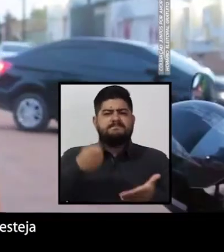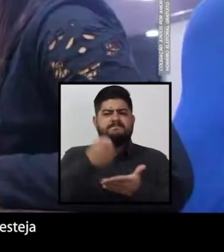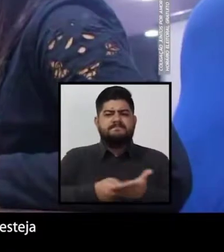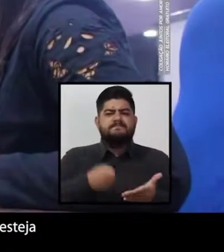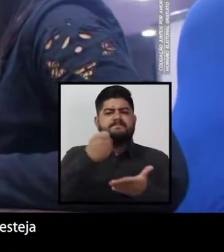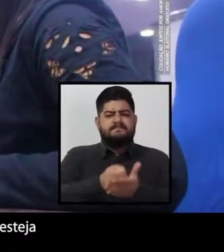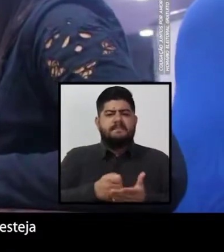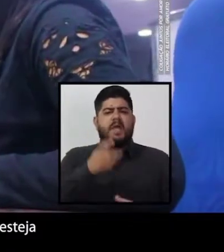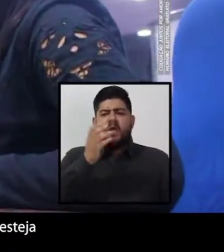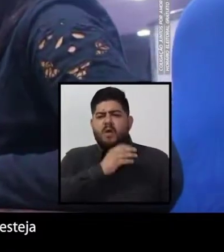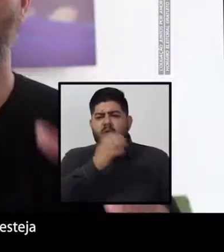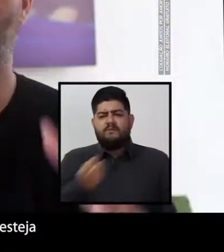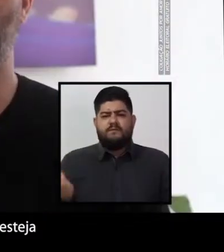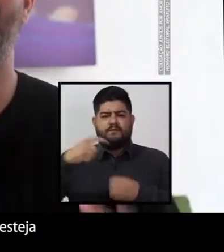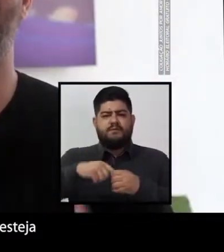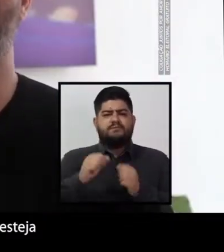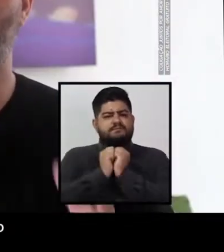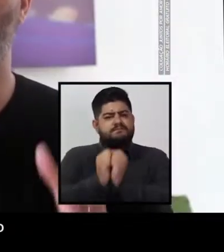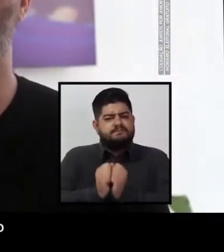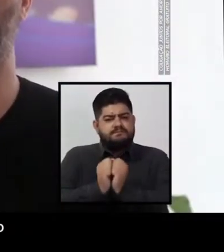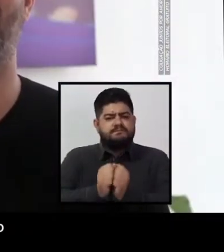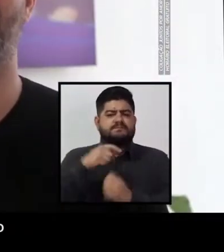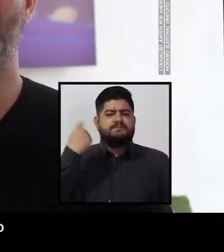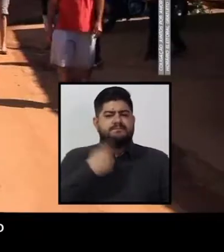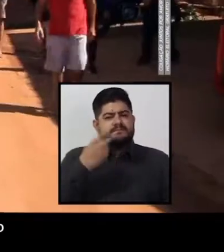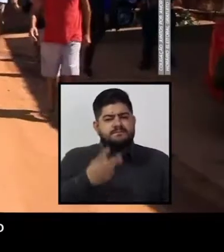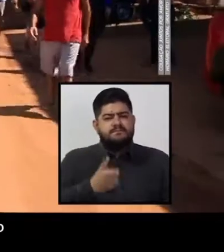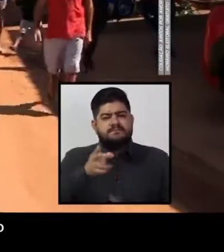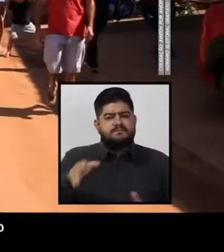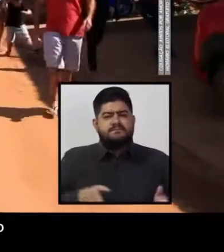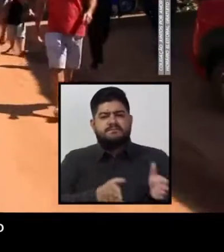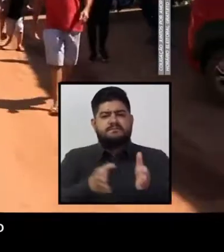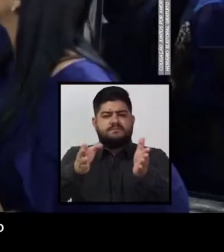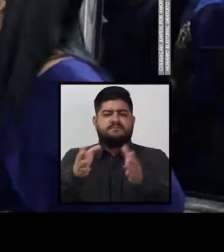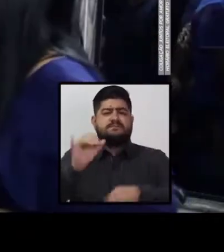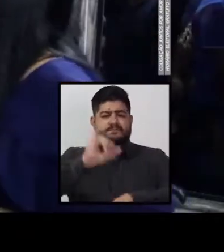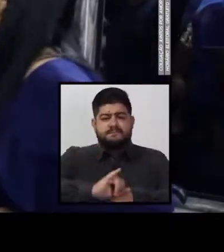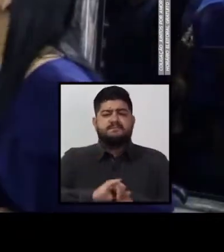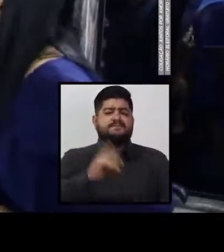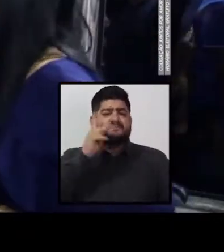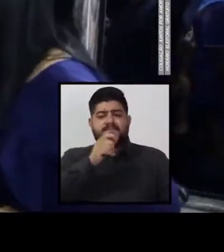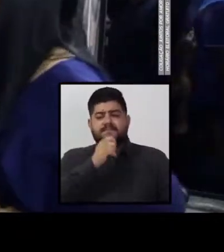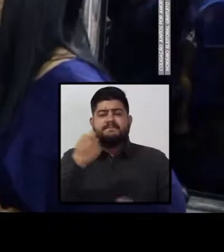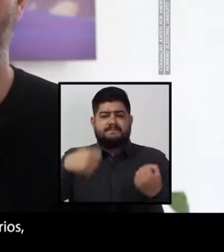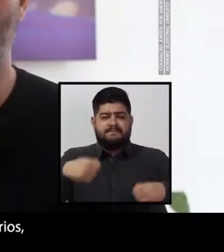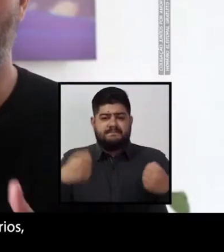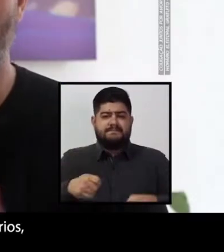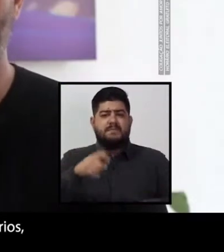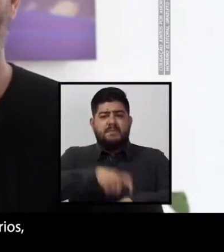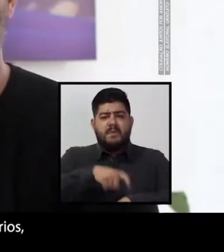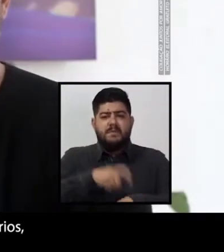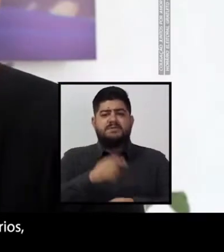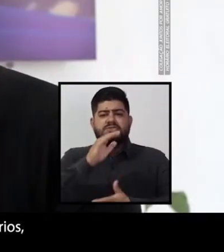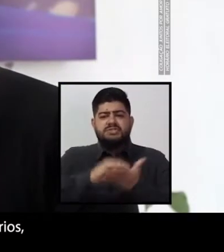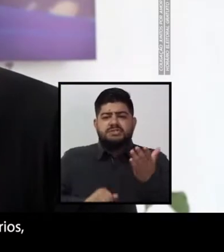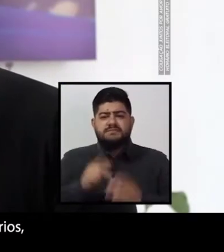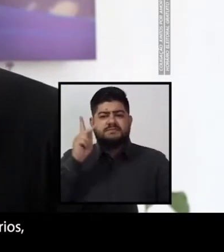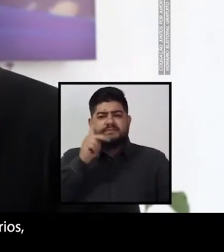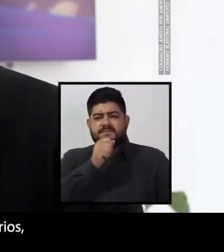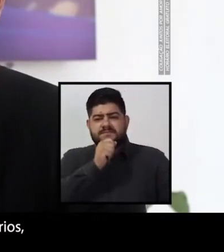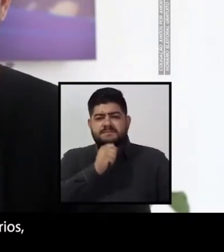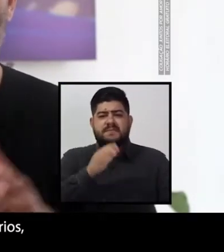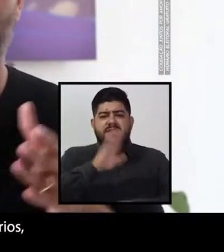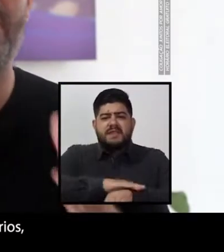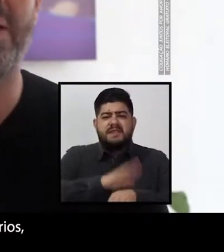guerreira, combativa e que logo esteja ao nosso lado, para nós trilharmos o caminho que a nossa cidade merece. É momento de retirar a